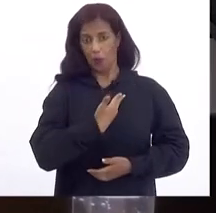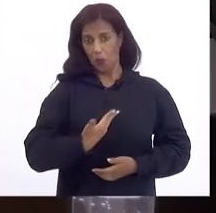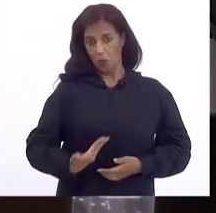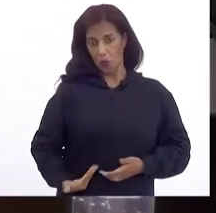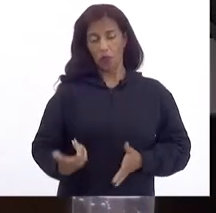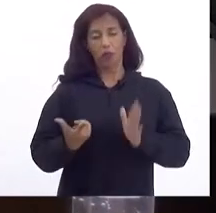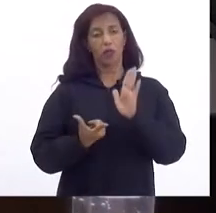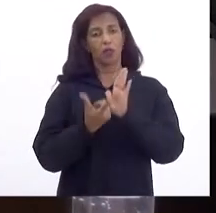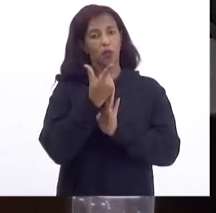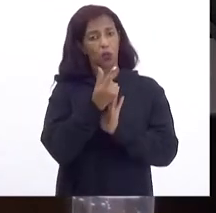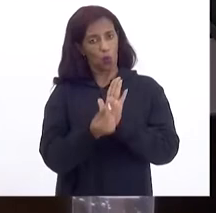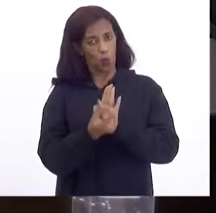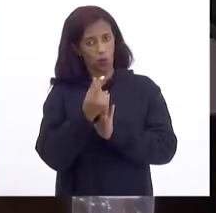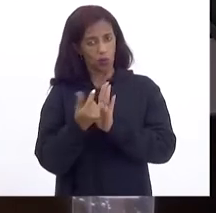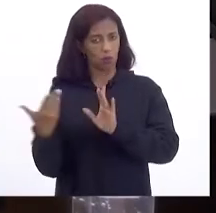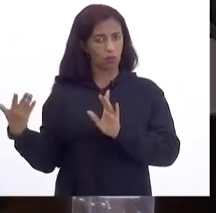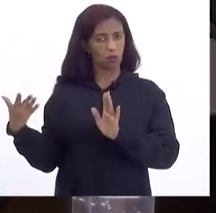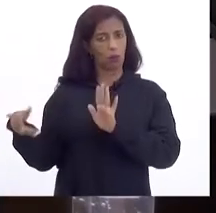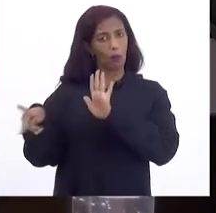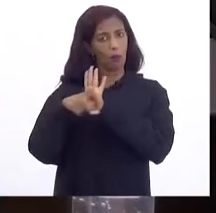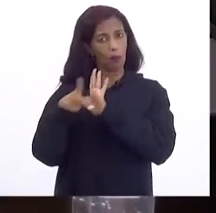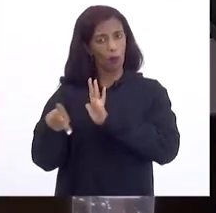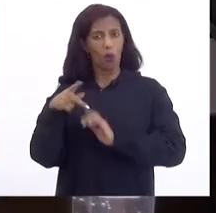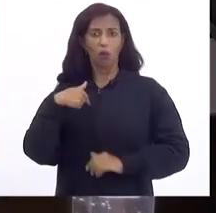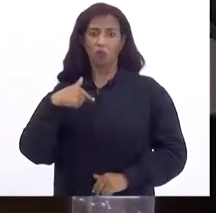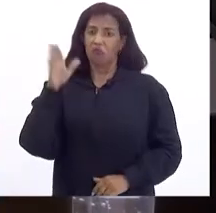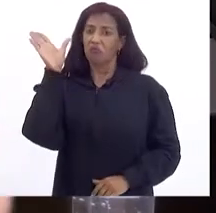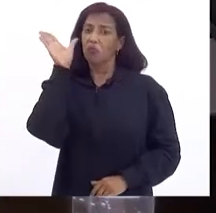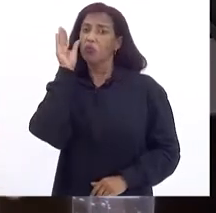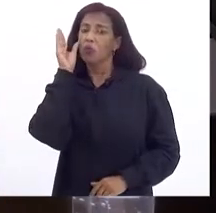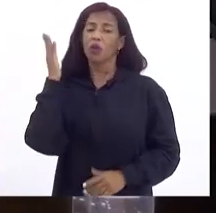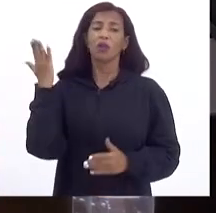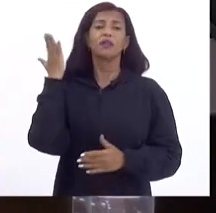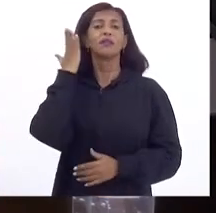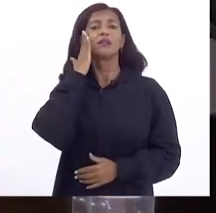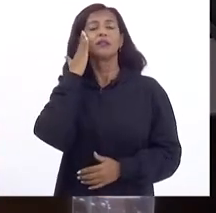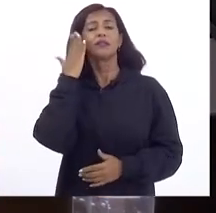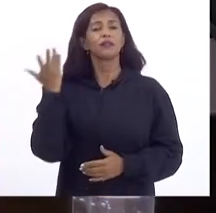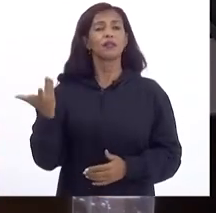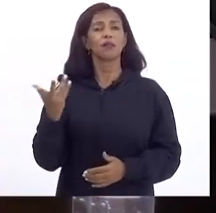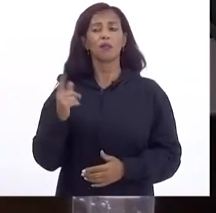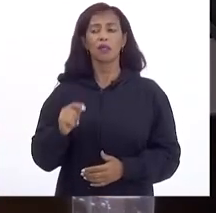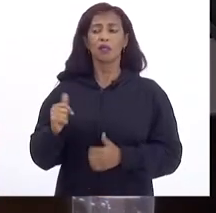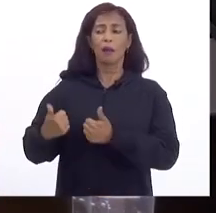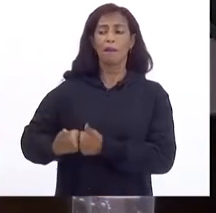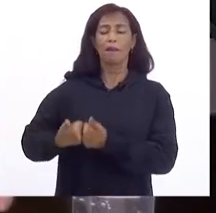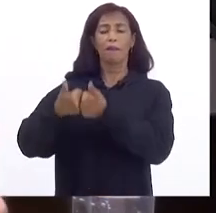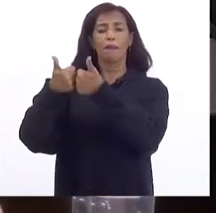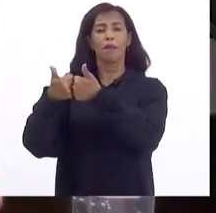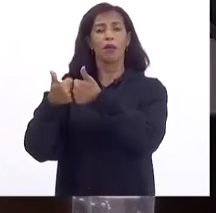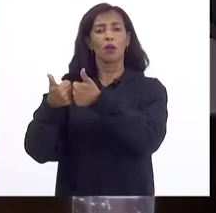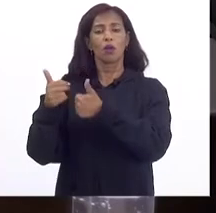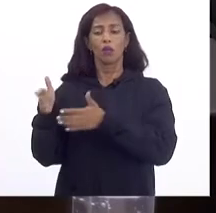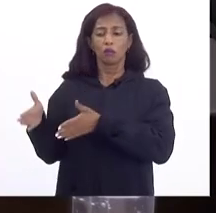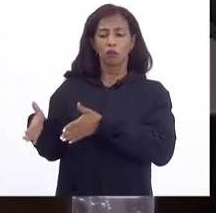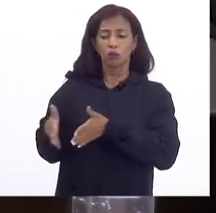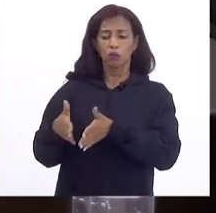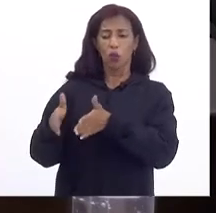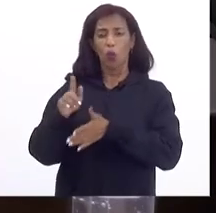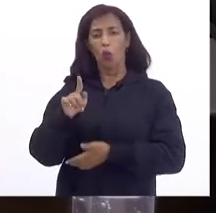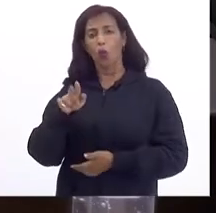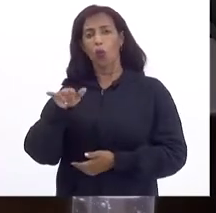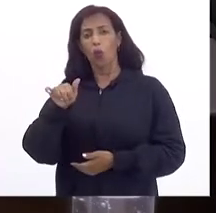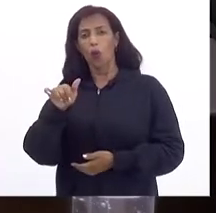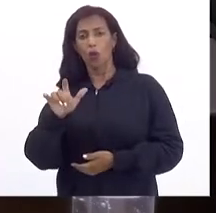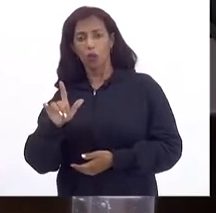tem Orçamento Específico Eu fiquei curioso De querer saber Se essas melhorias No Guandu Lameirão Estão contempladas